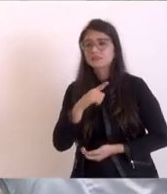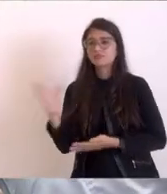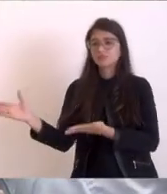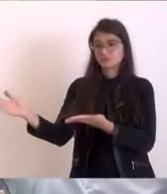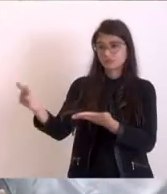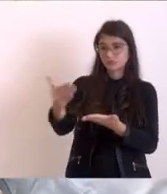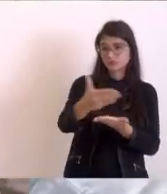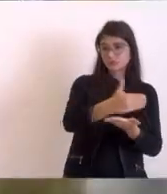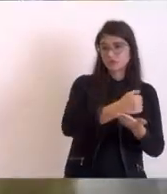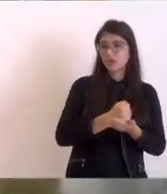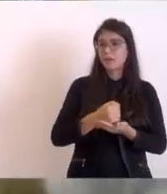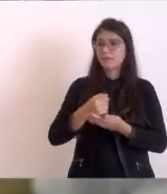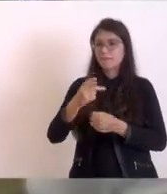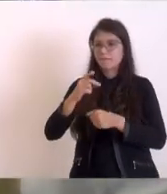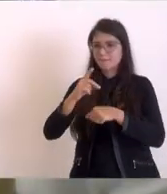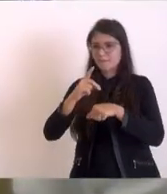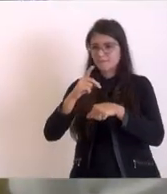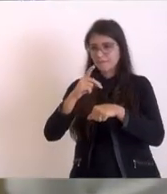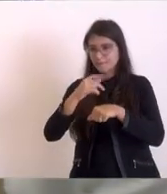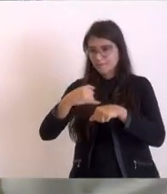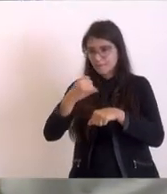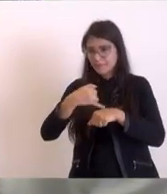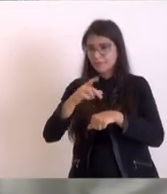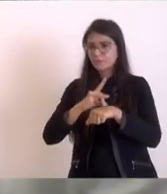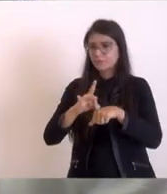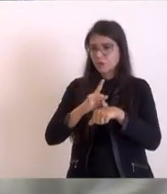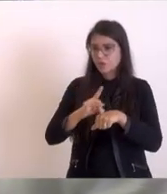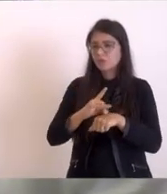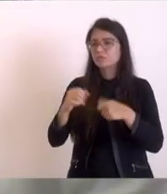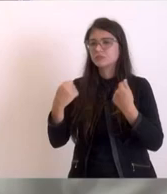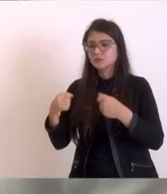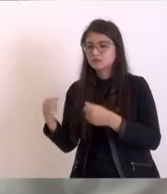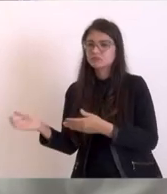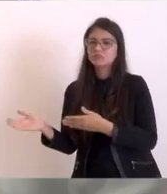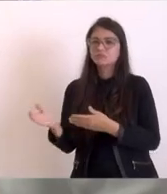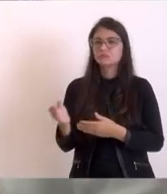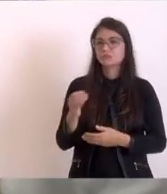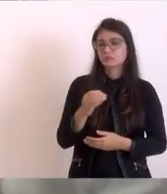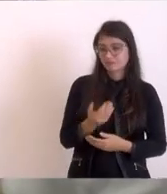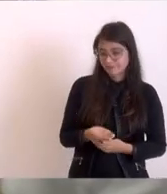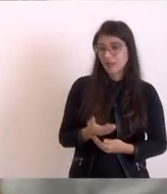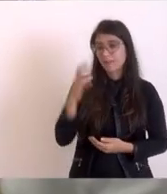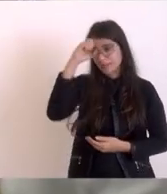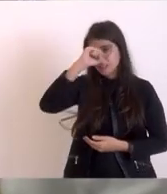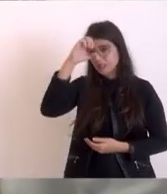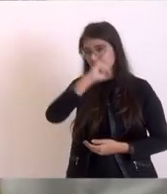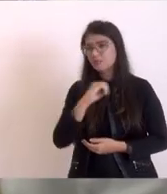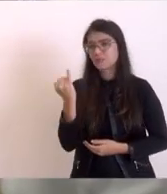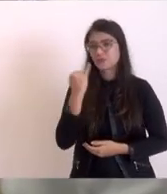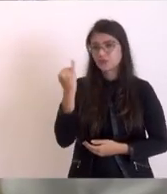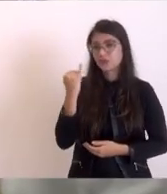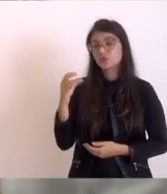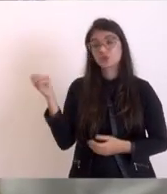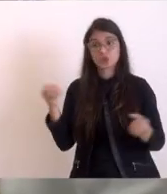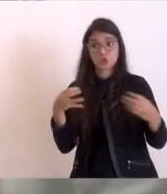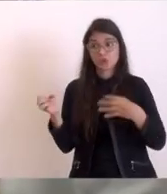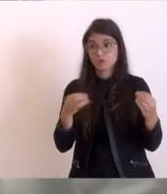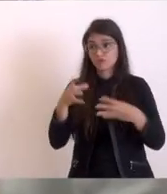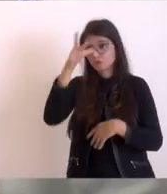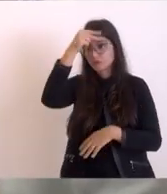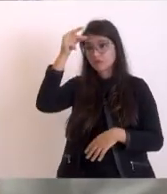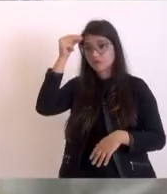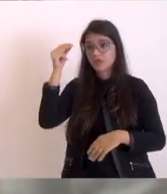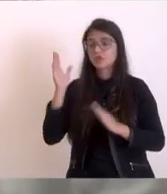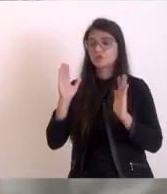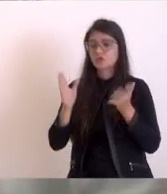petróleo na nossa região, que a gente tem que tomar como exemplo. E a gente tem uma nova geração de prefeitos que assumiram